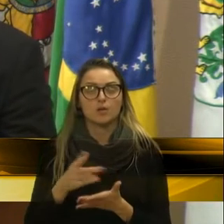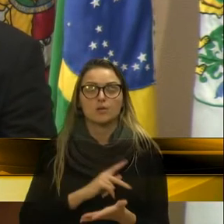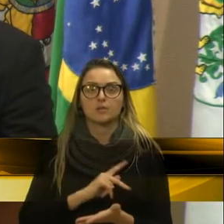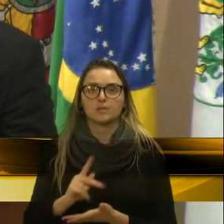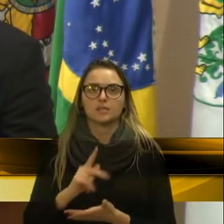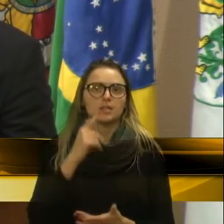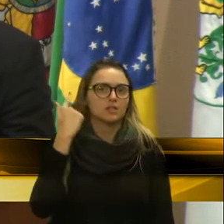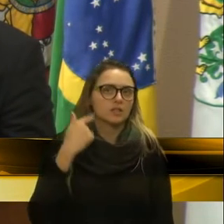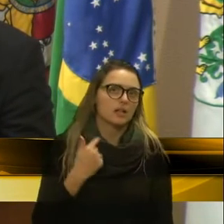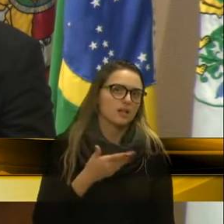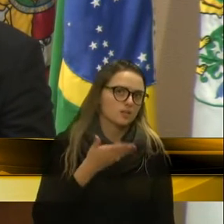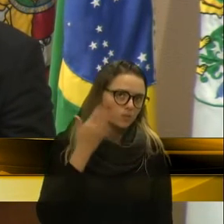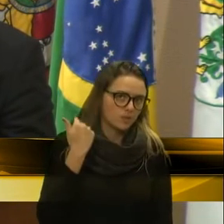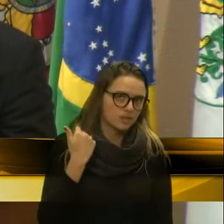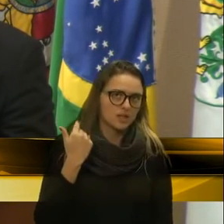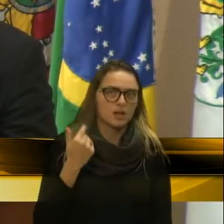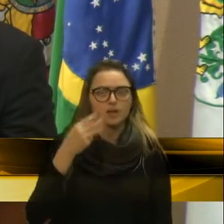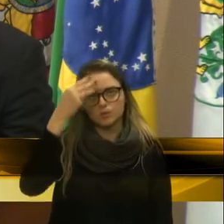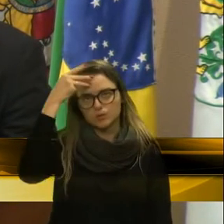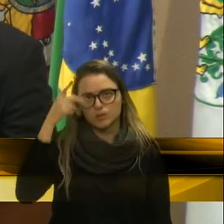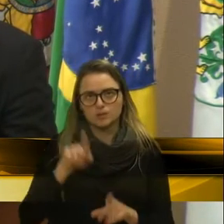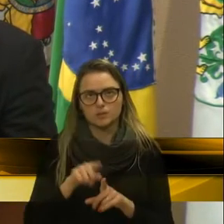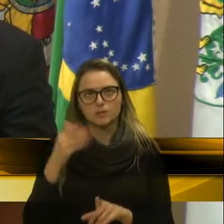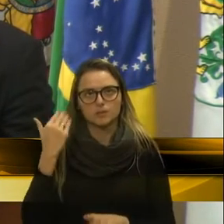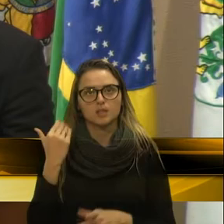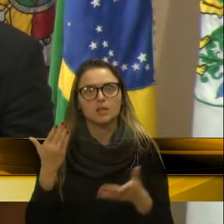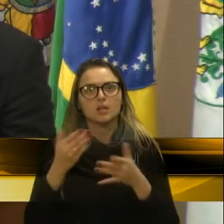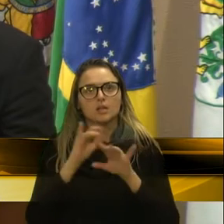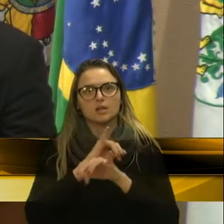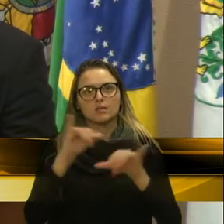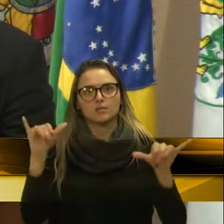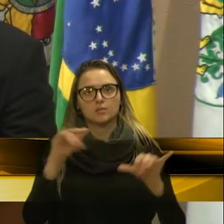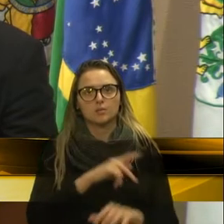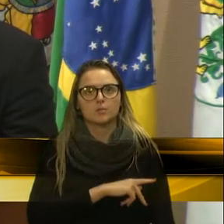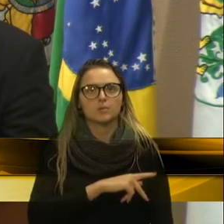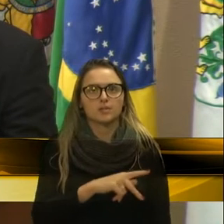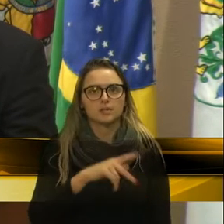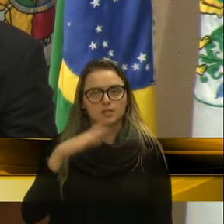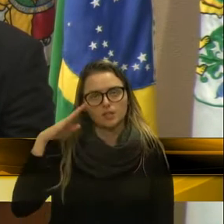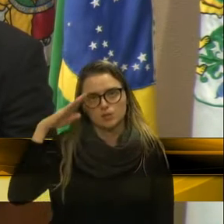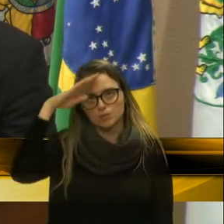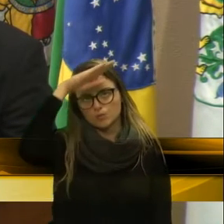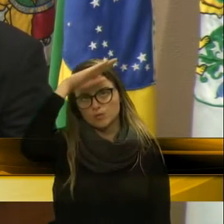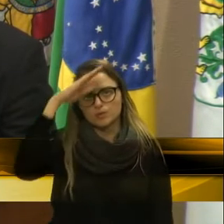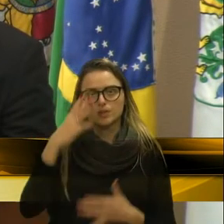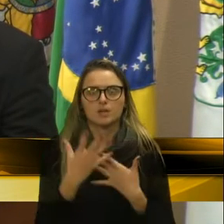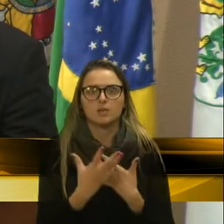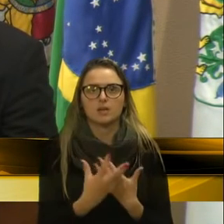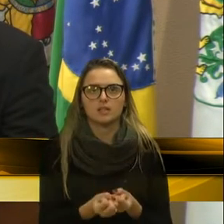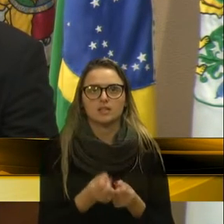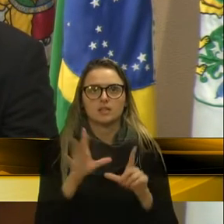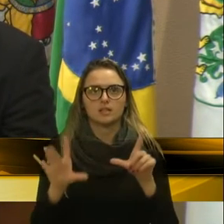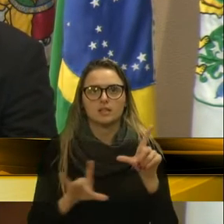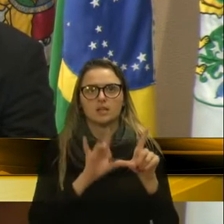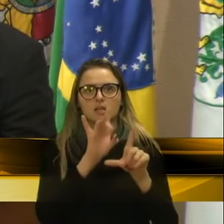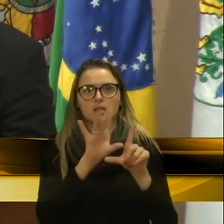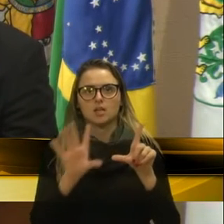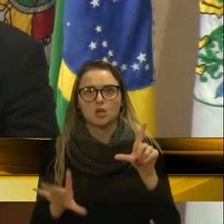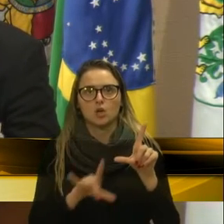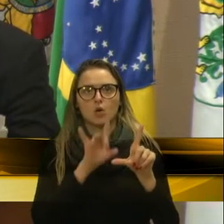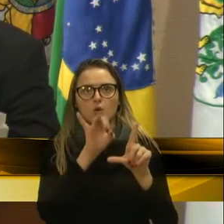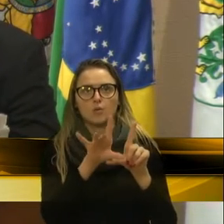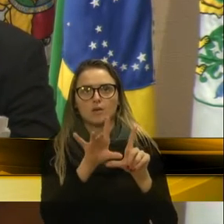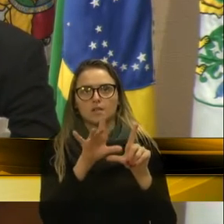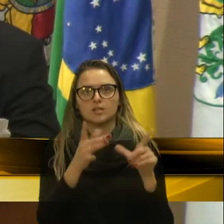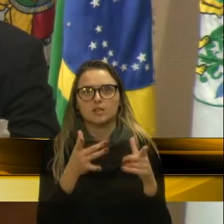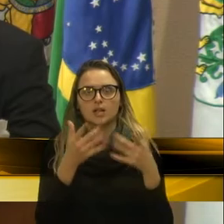É uma notícia que está hoje na grande imprensa, que é o presidente Bolsonaro permite compartilhar dados dos beneficiários do